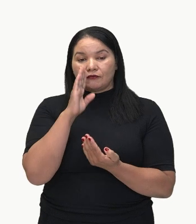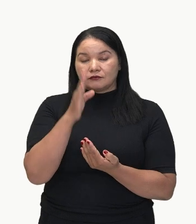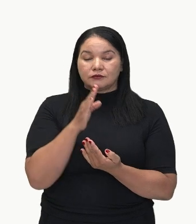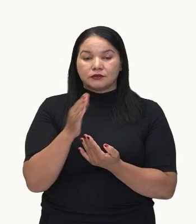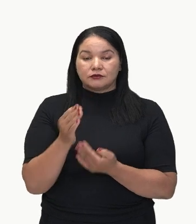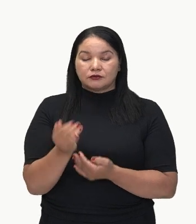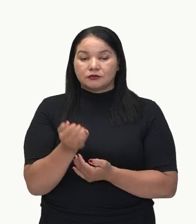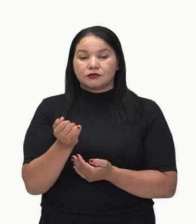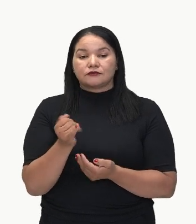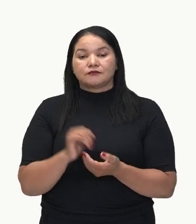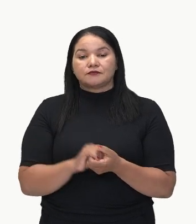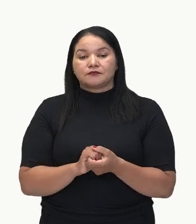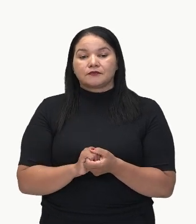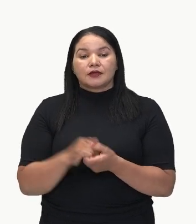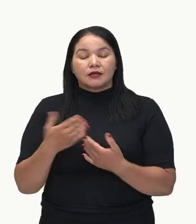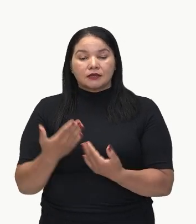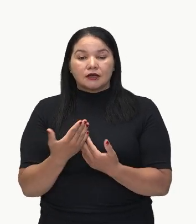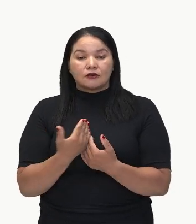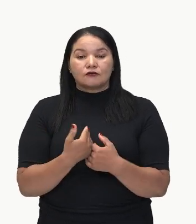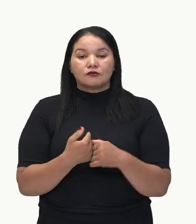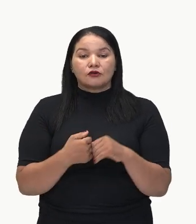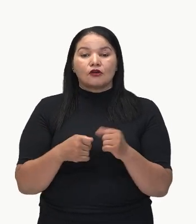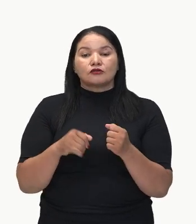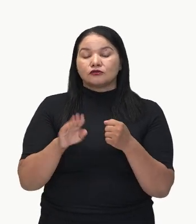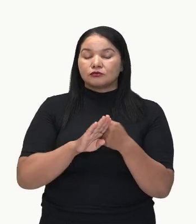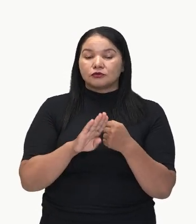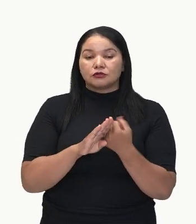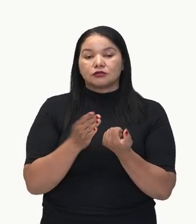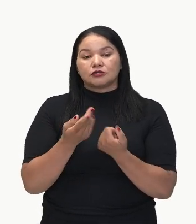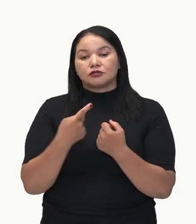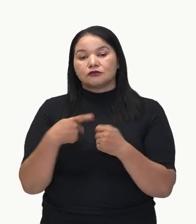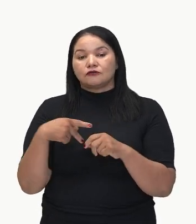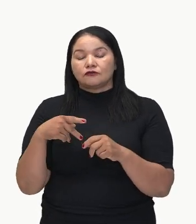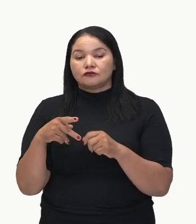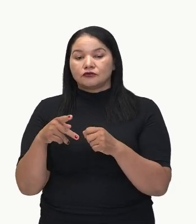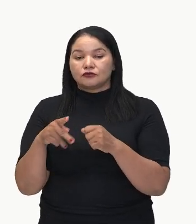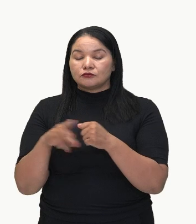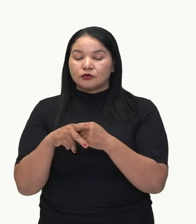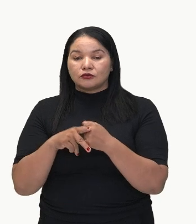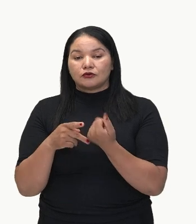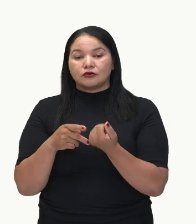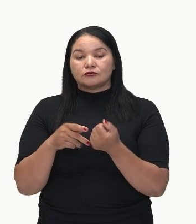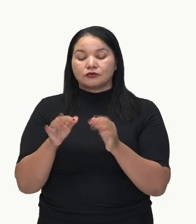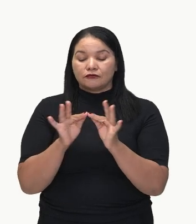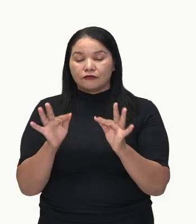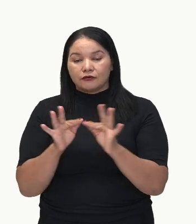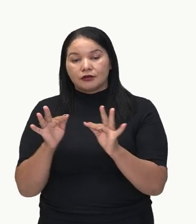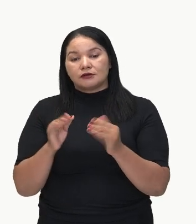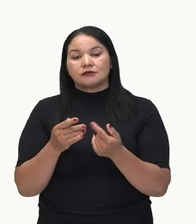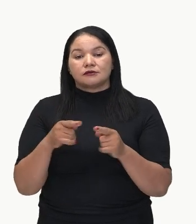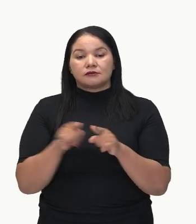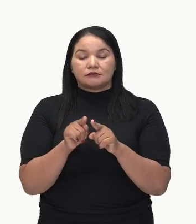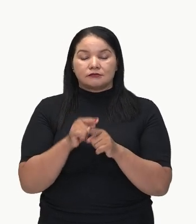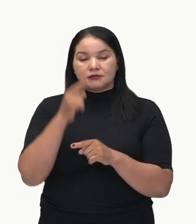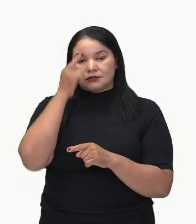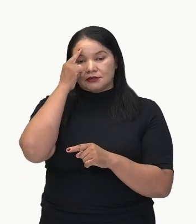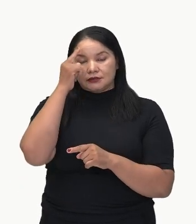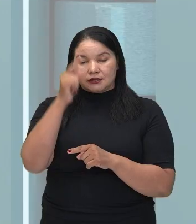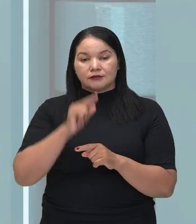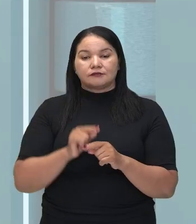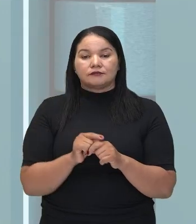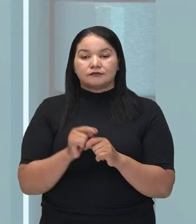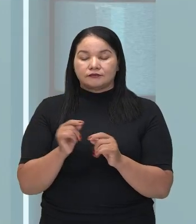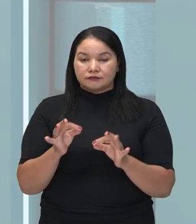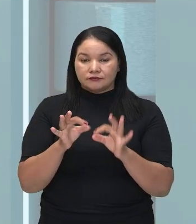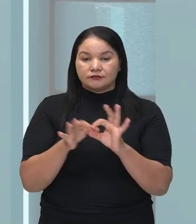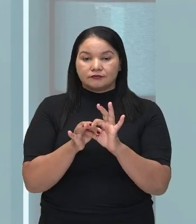Uma... Não, ali, substantivos, pronomes, frases, vão trazer essa ideia. Ok? Muito bem.